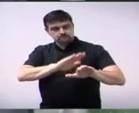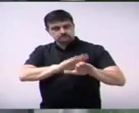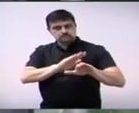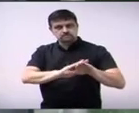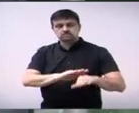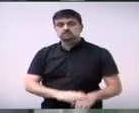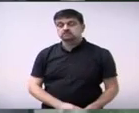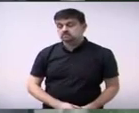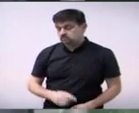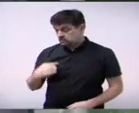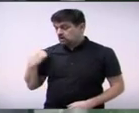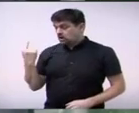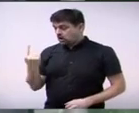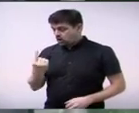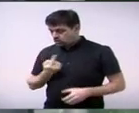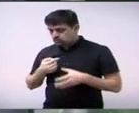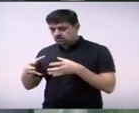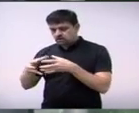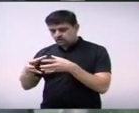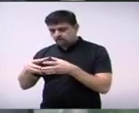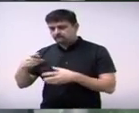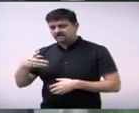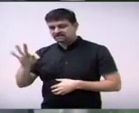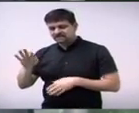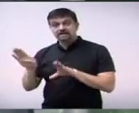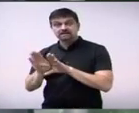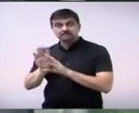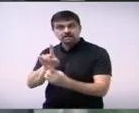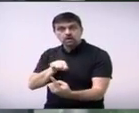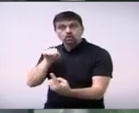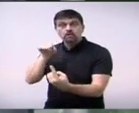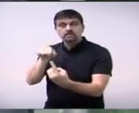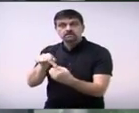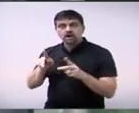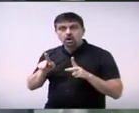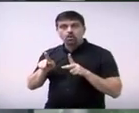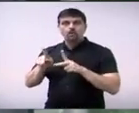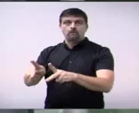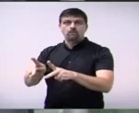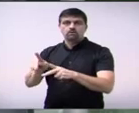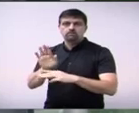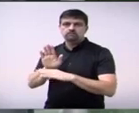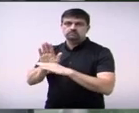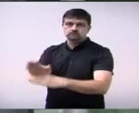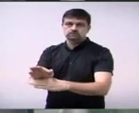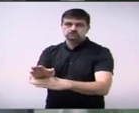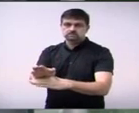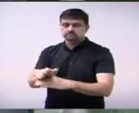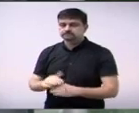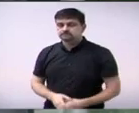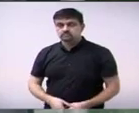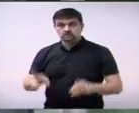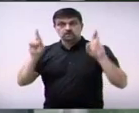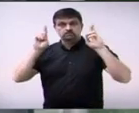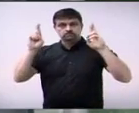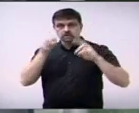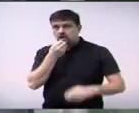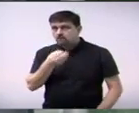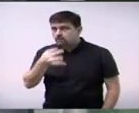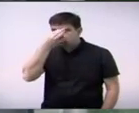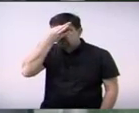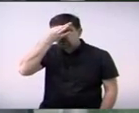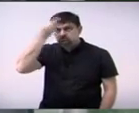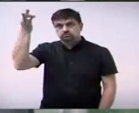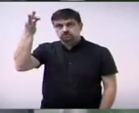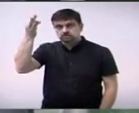Trabalhadores temos nos empenhado. Desejo sucesso a todos em especial a esse ato